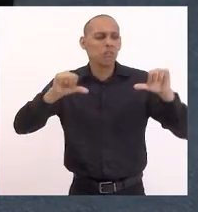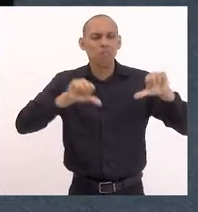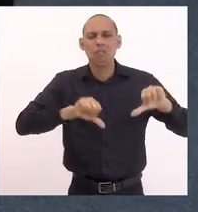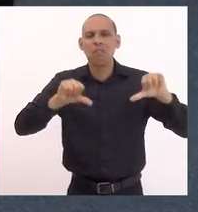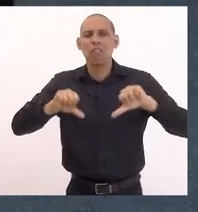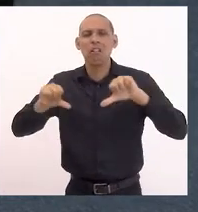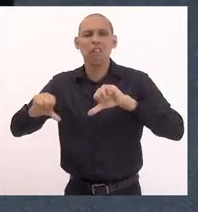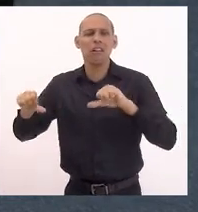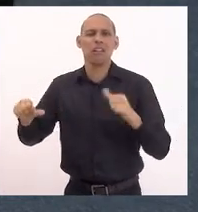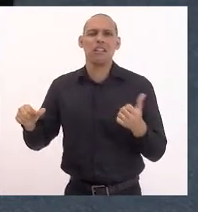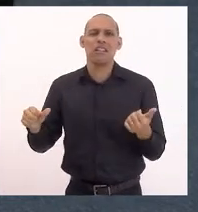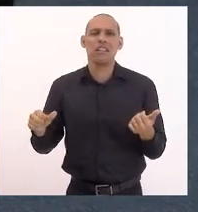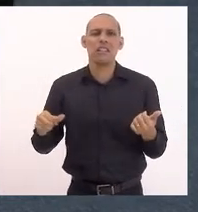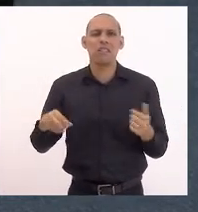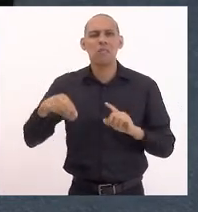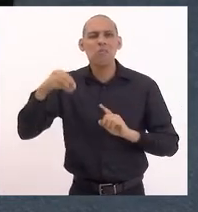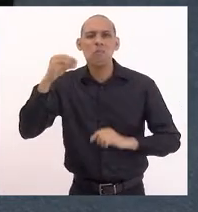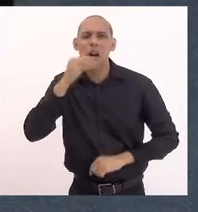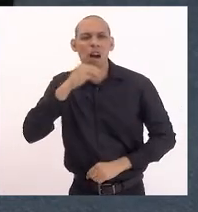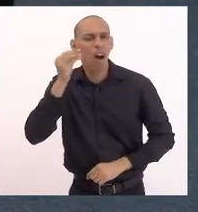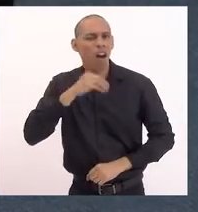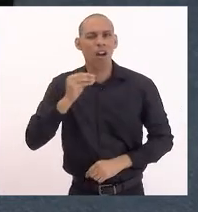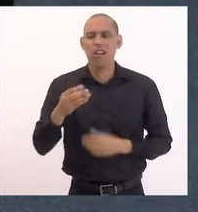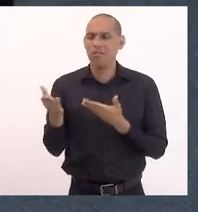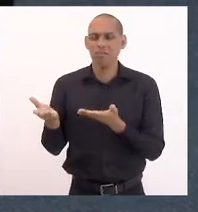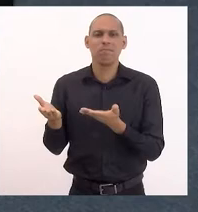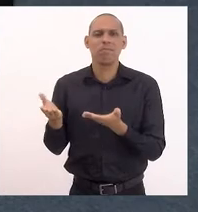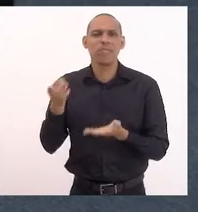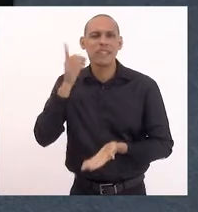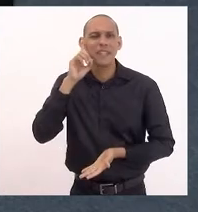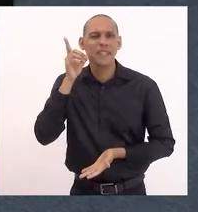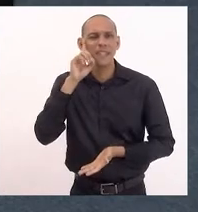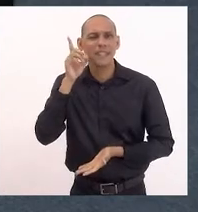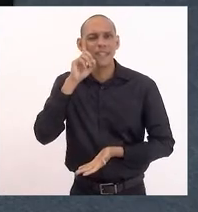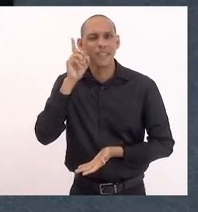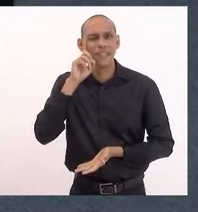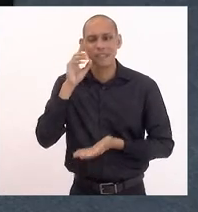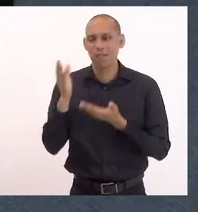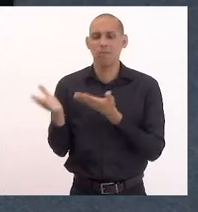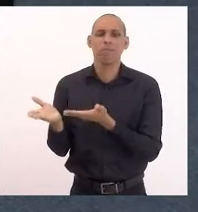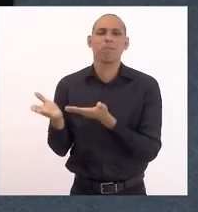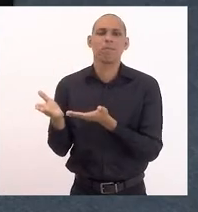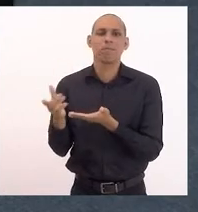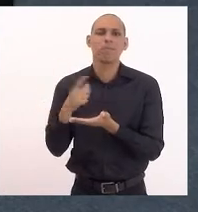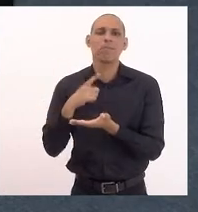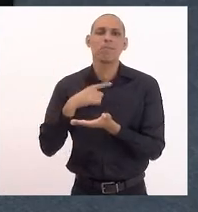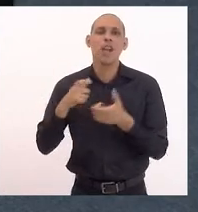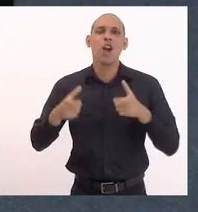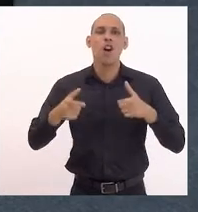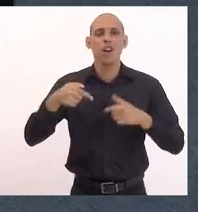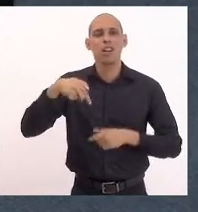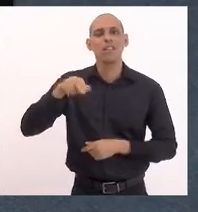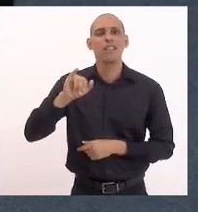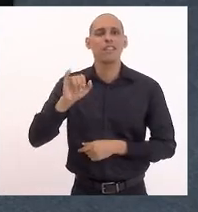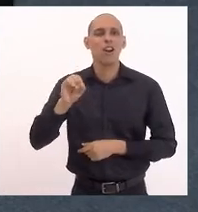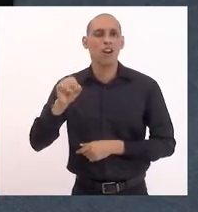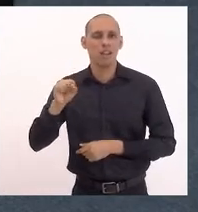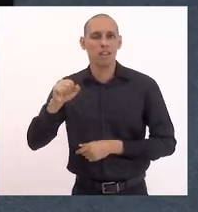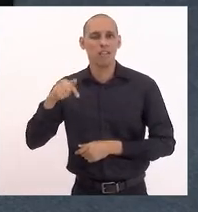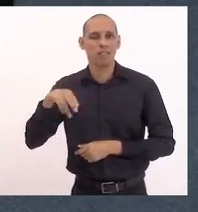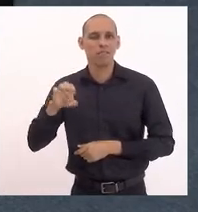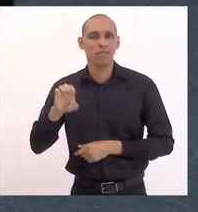e vulnerabilizado, como era o caso das diárias que cumpriu no quiosque. Então, ou seja,